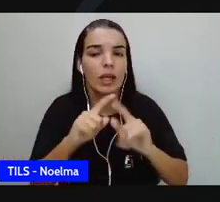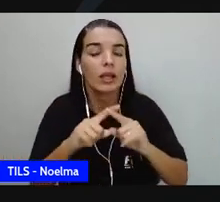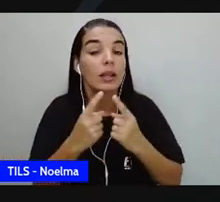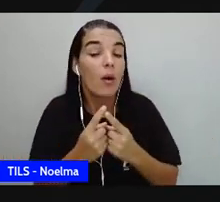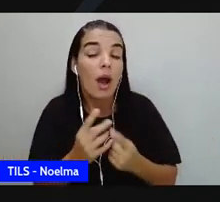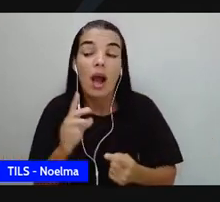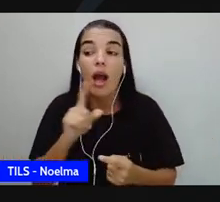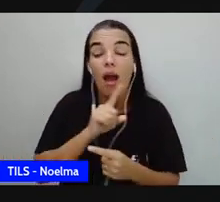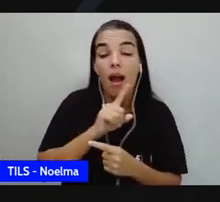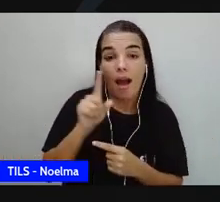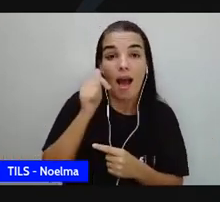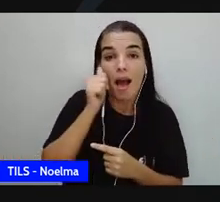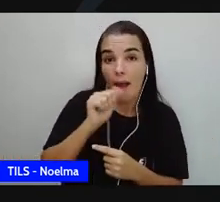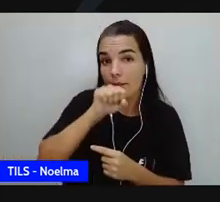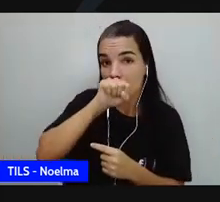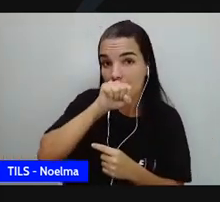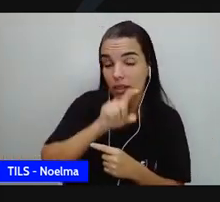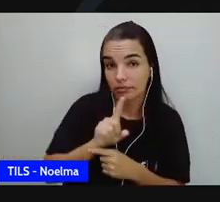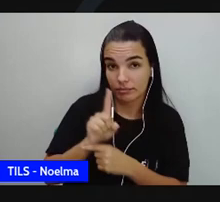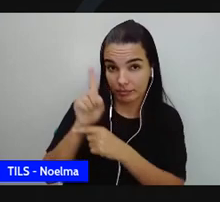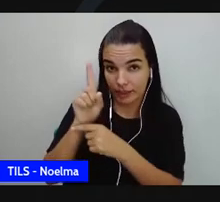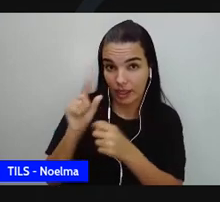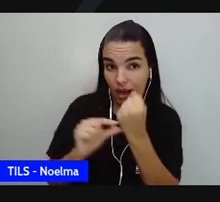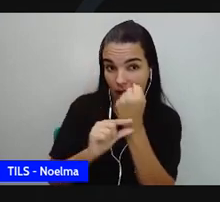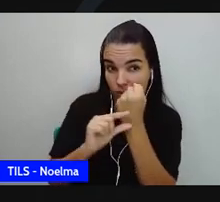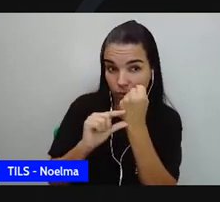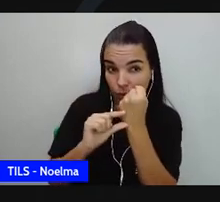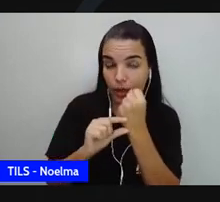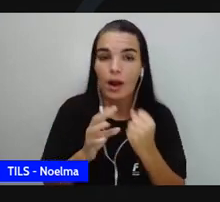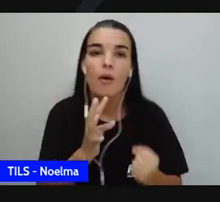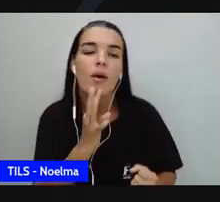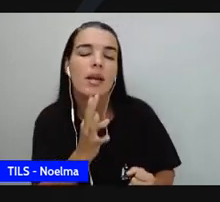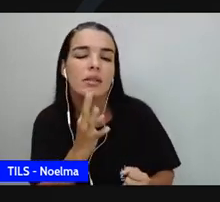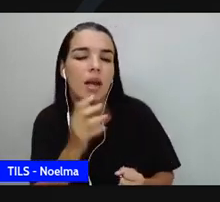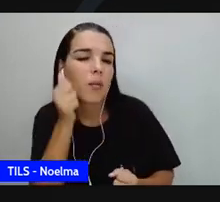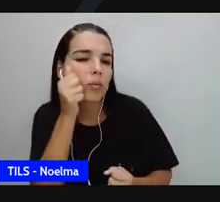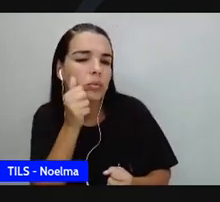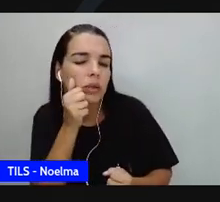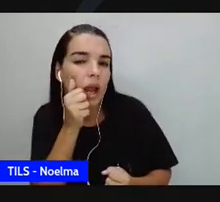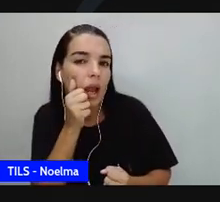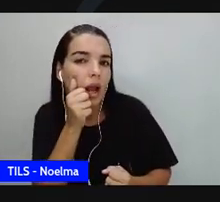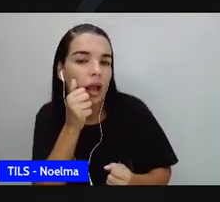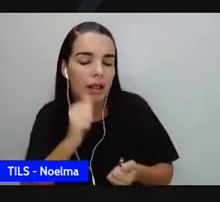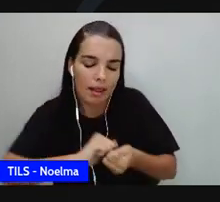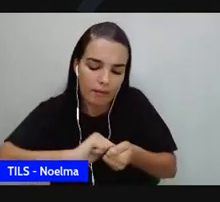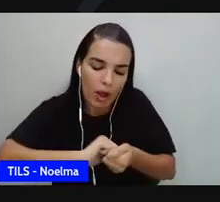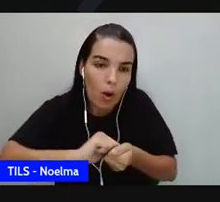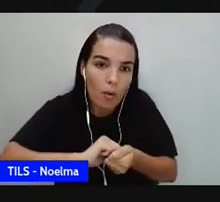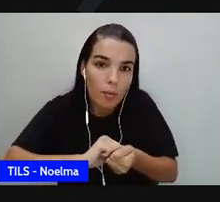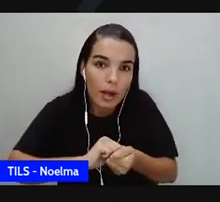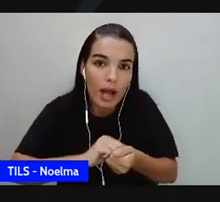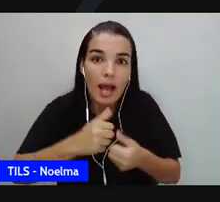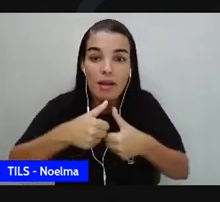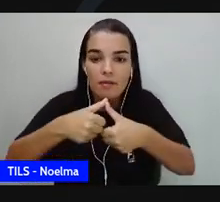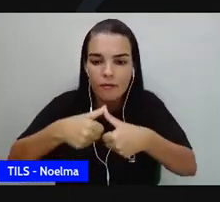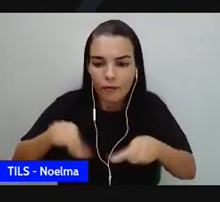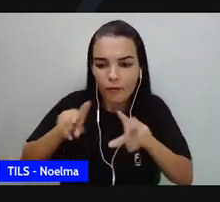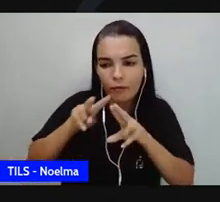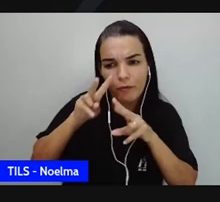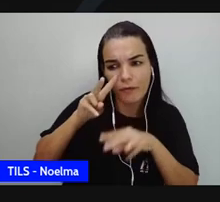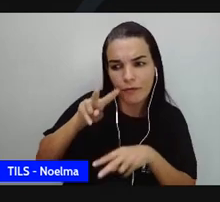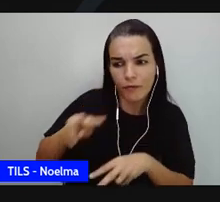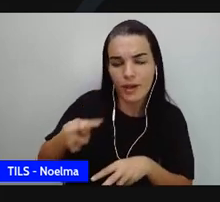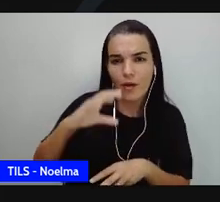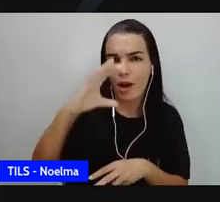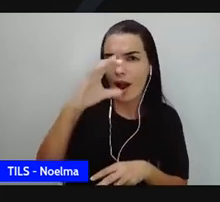senhora, que ela começou a lavar roupa. E essa senhora se encantou com Carolina Maria de